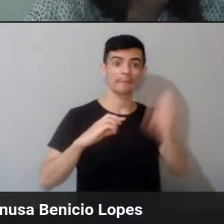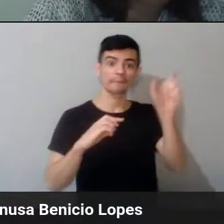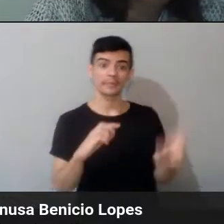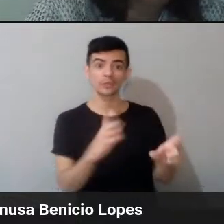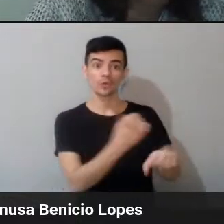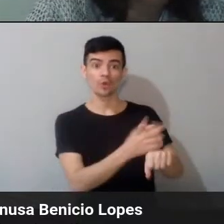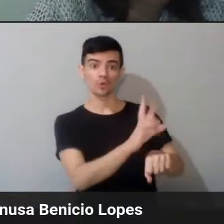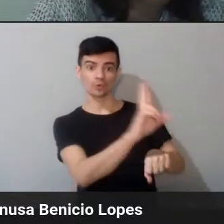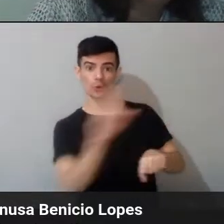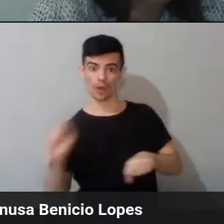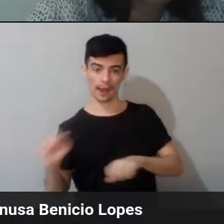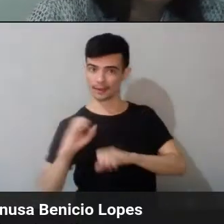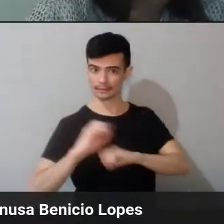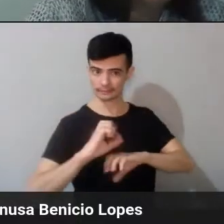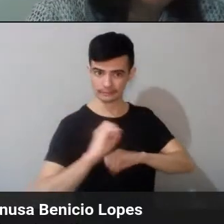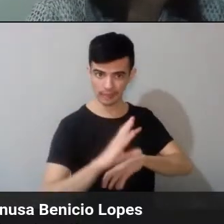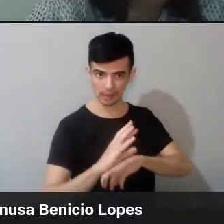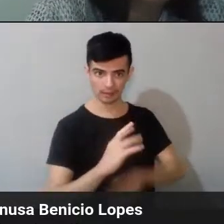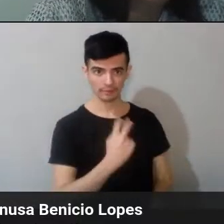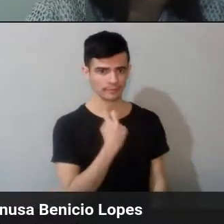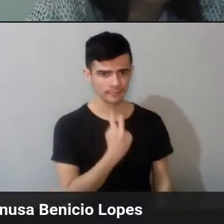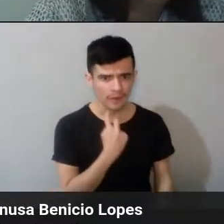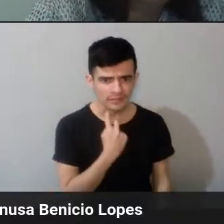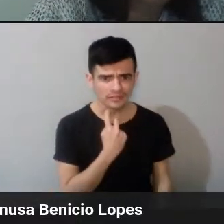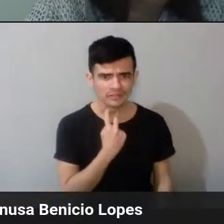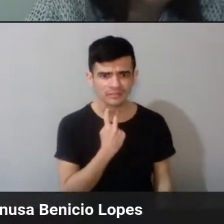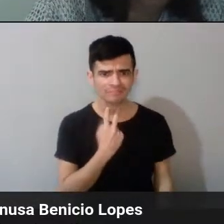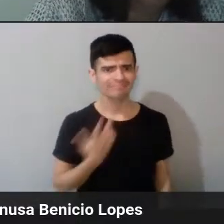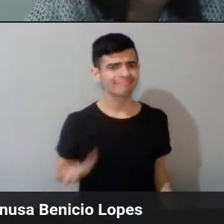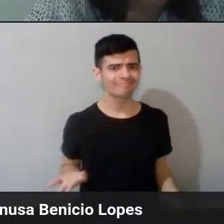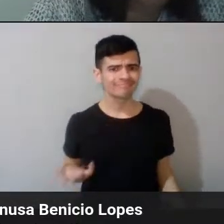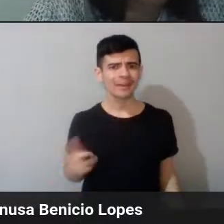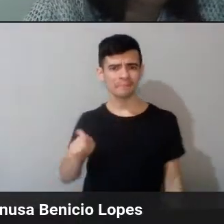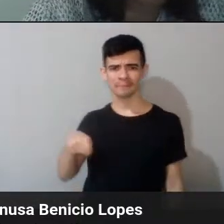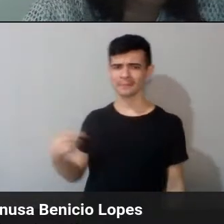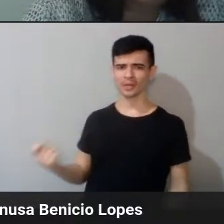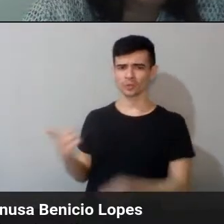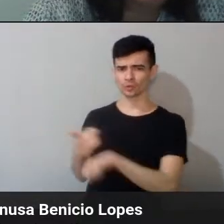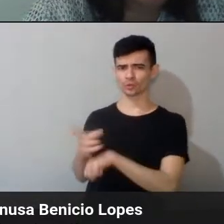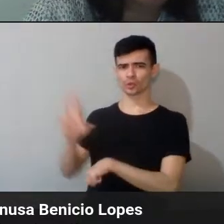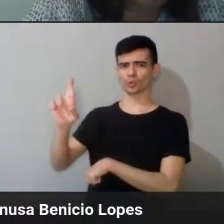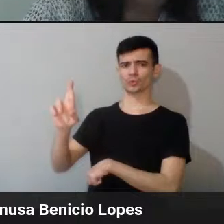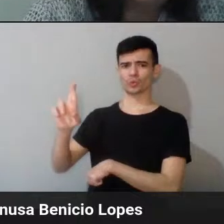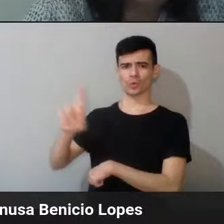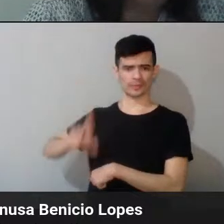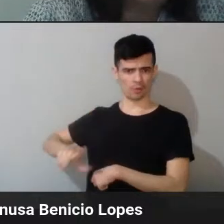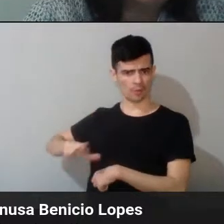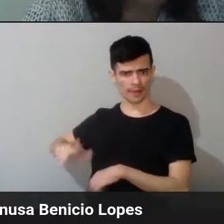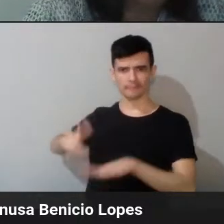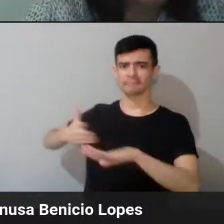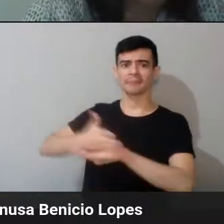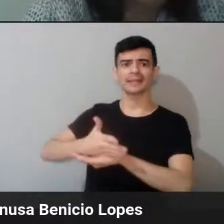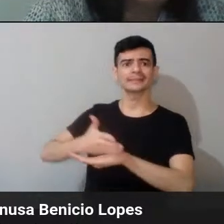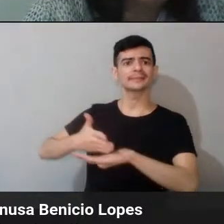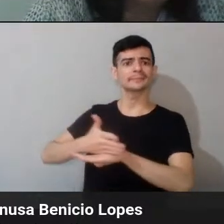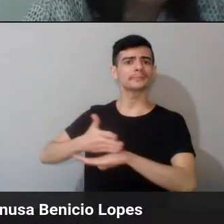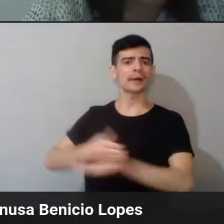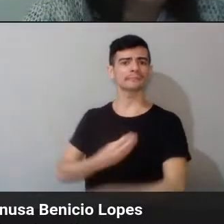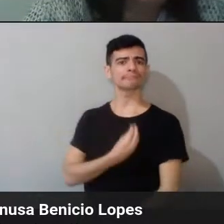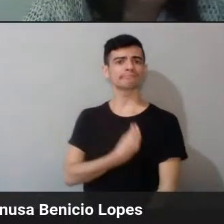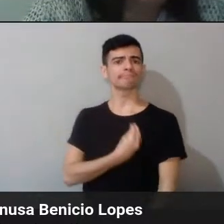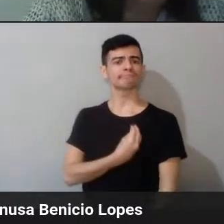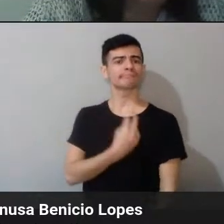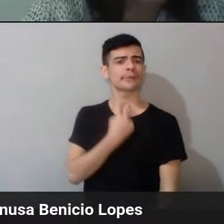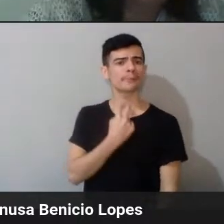poderia assinar porque ela não era uma doutora. Obrigado. Então, olha só o que a gente pede, né? Nossa.